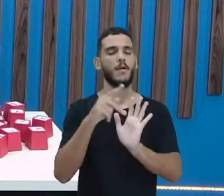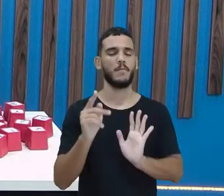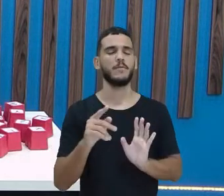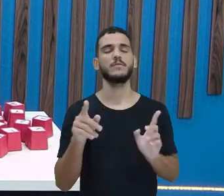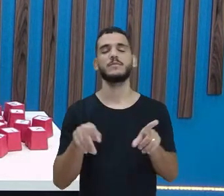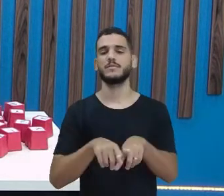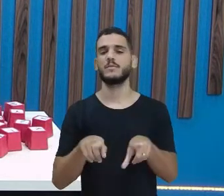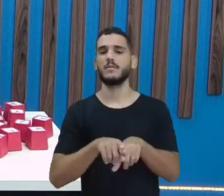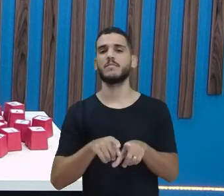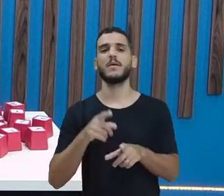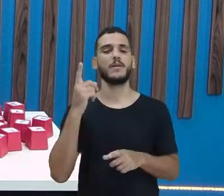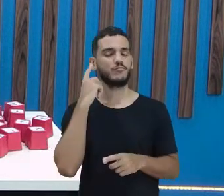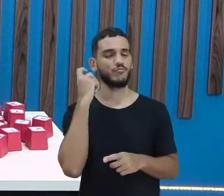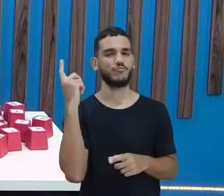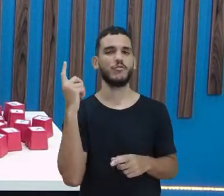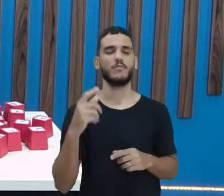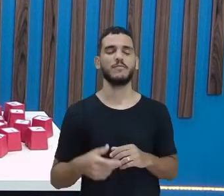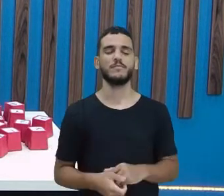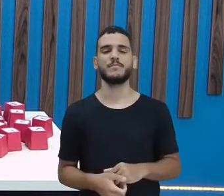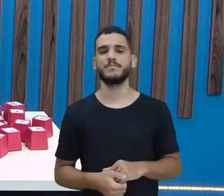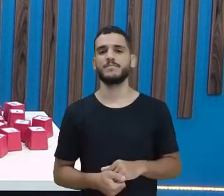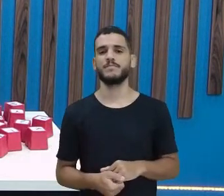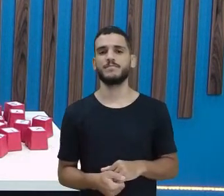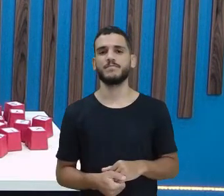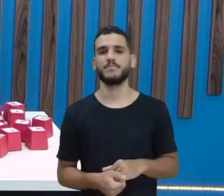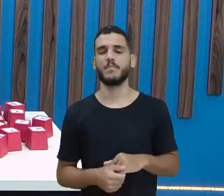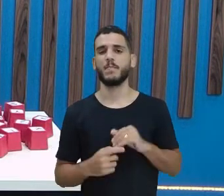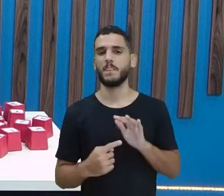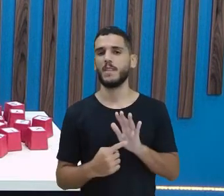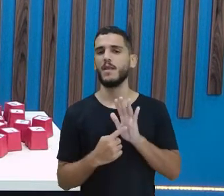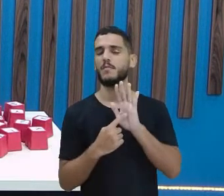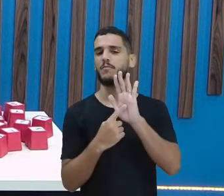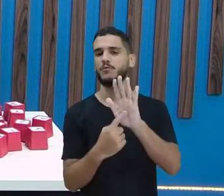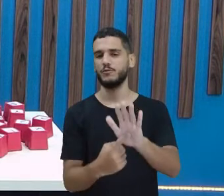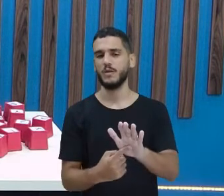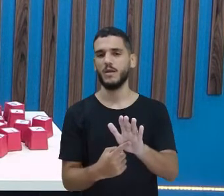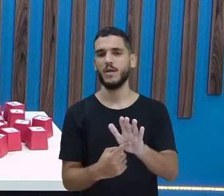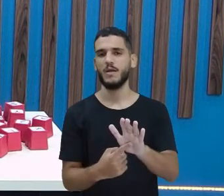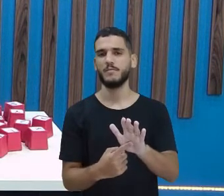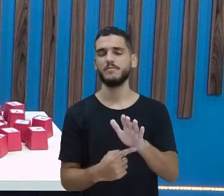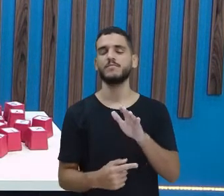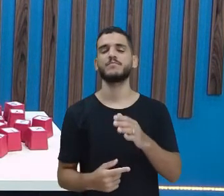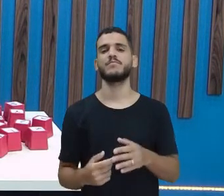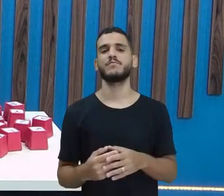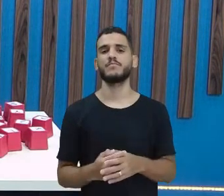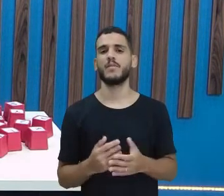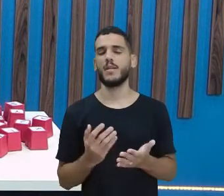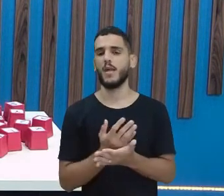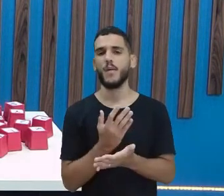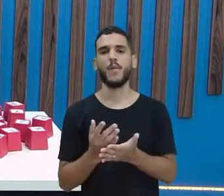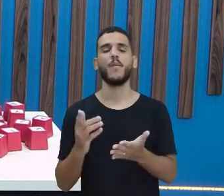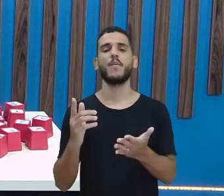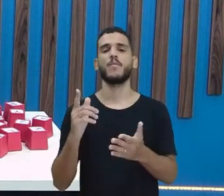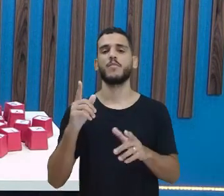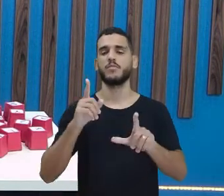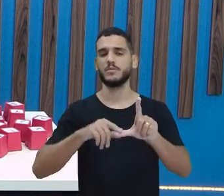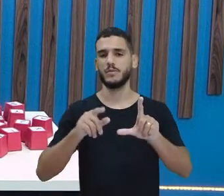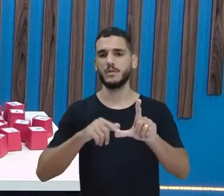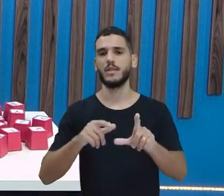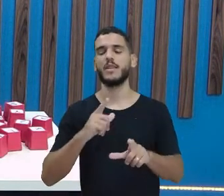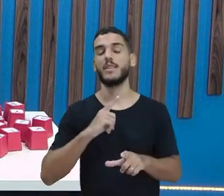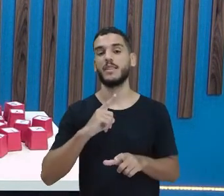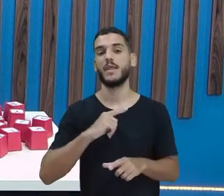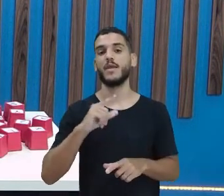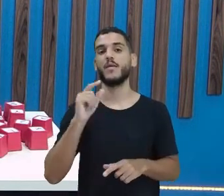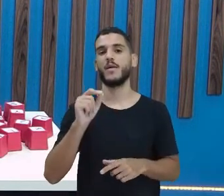têm um som. Eu vou começar mostrando algumas letras, tá? Vou começar pelas vogais para você